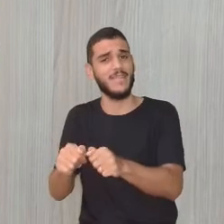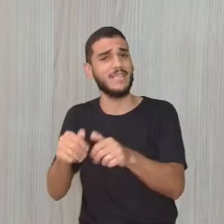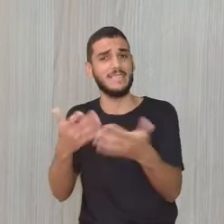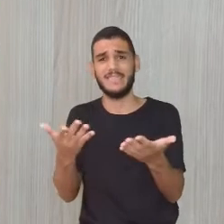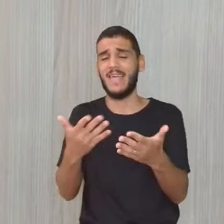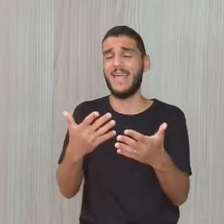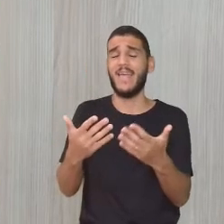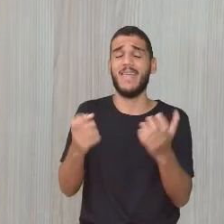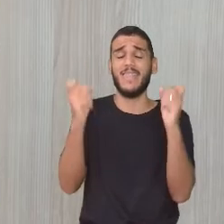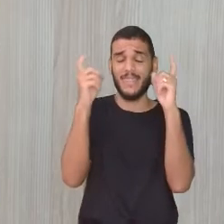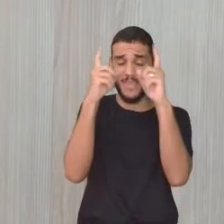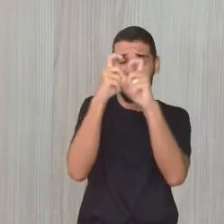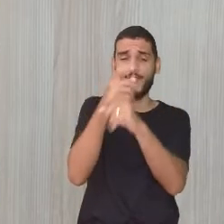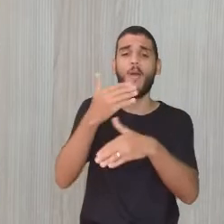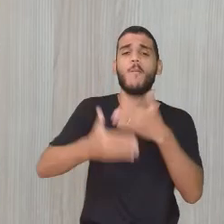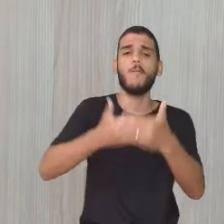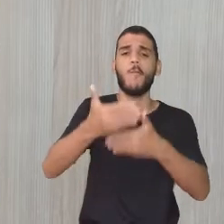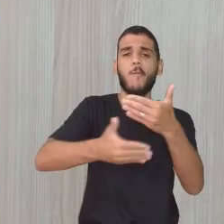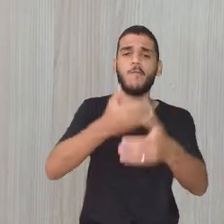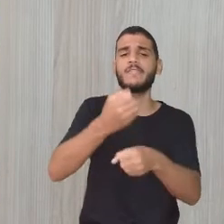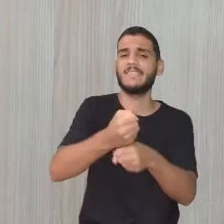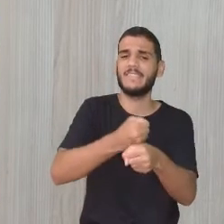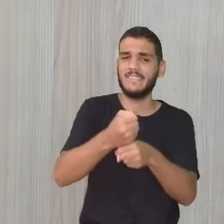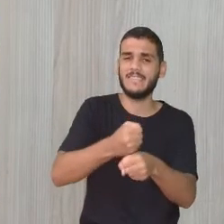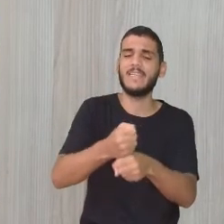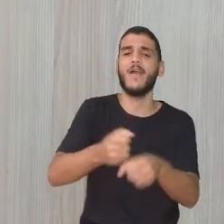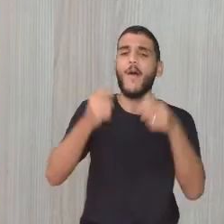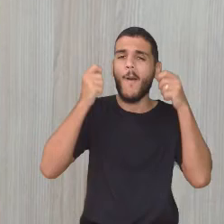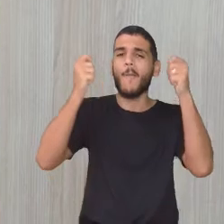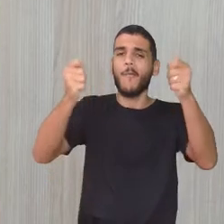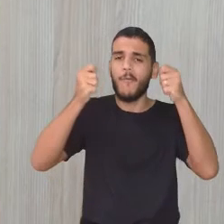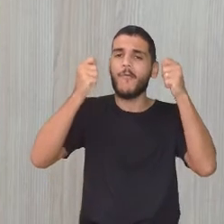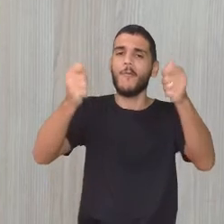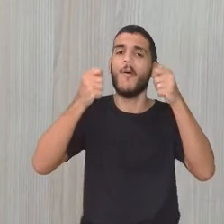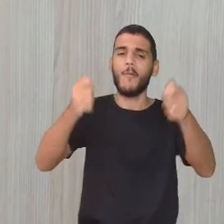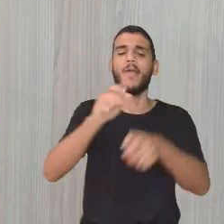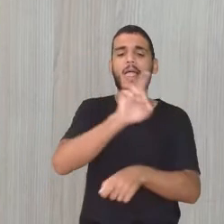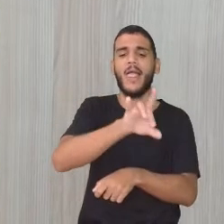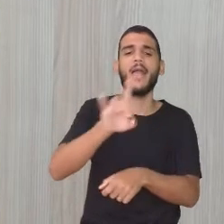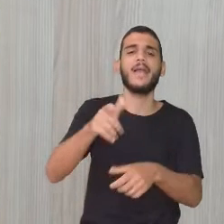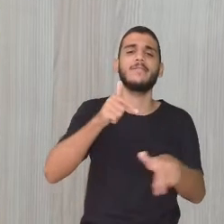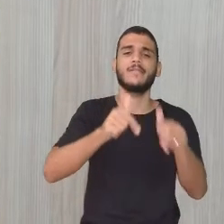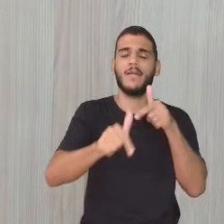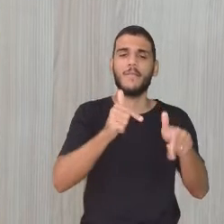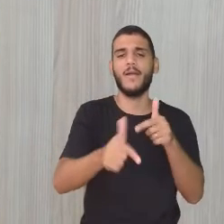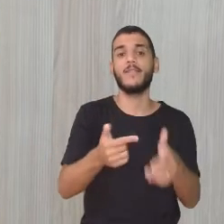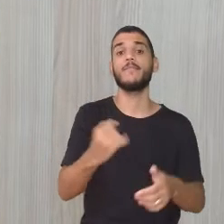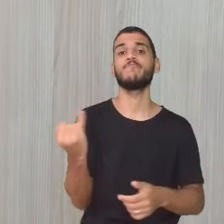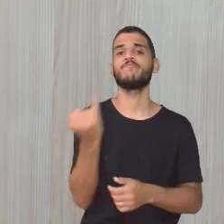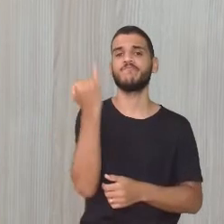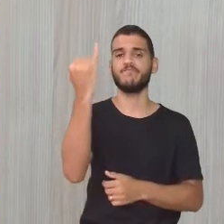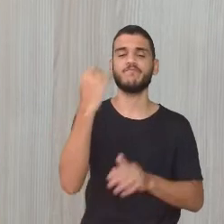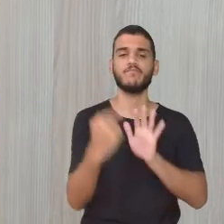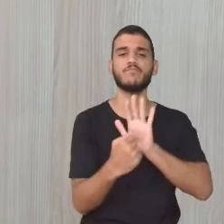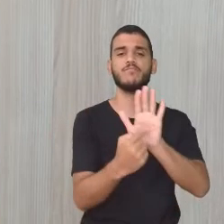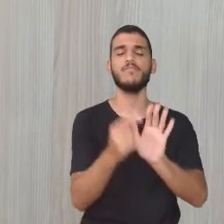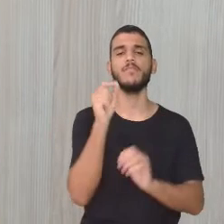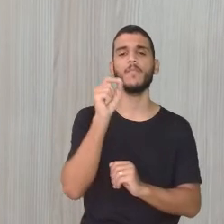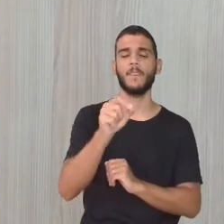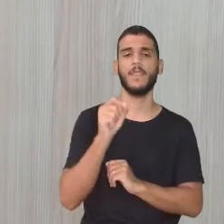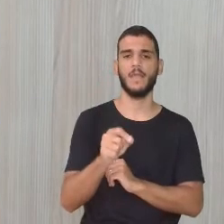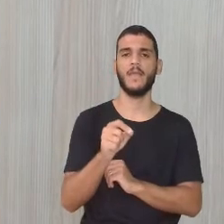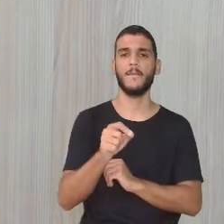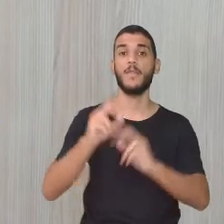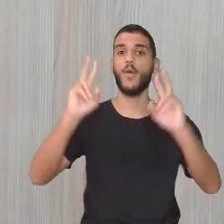conquistado, né? Ao longo dos anos, pelas lutas aí desses trabalhadores. E é interessante que a gente traga esse tema pra